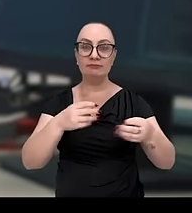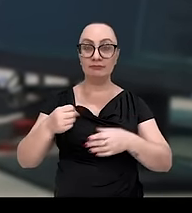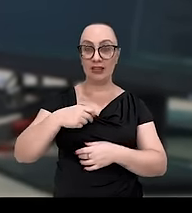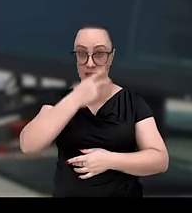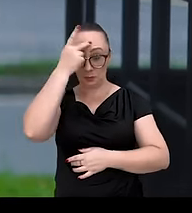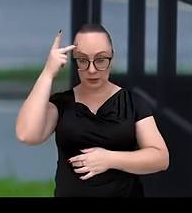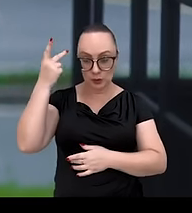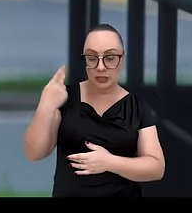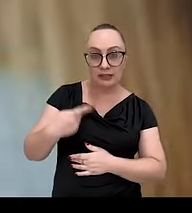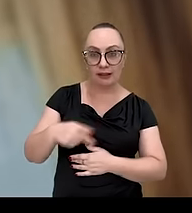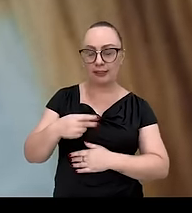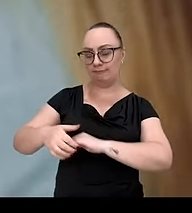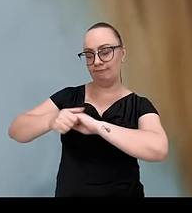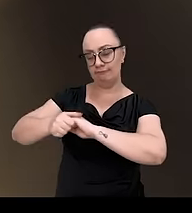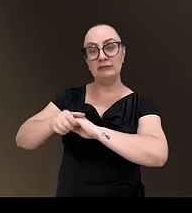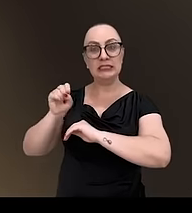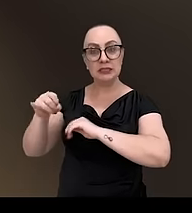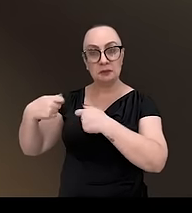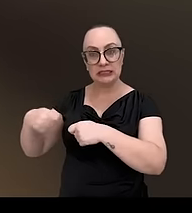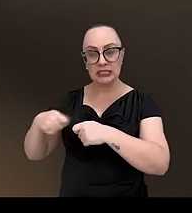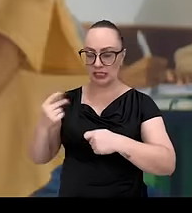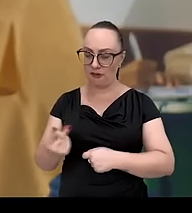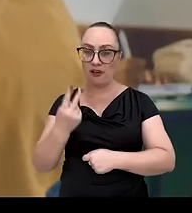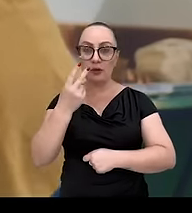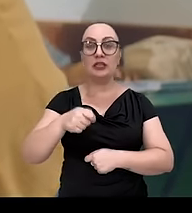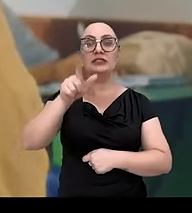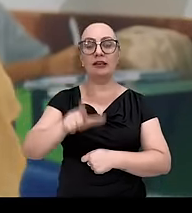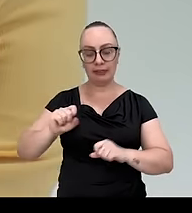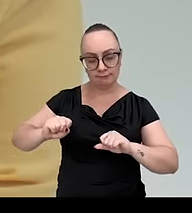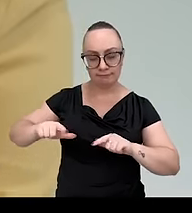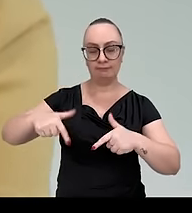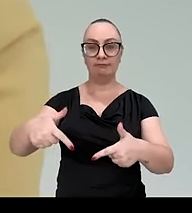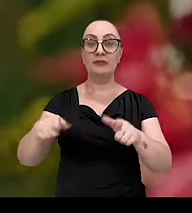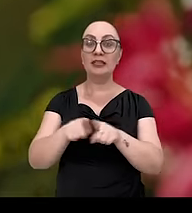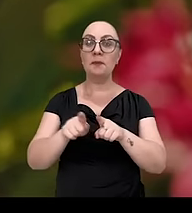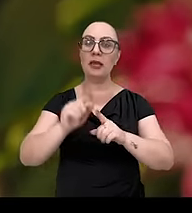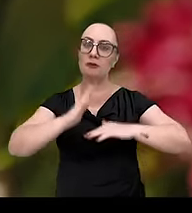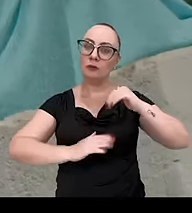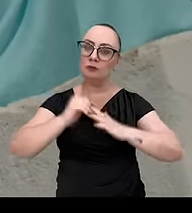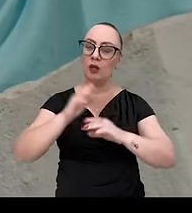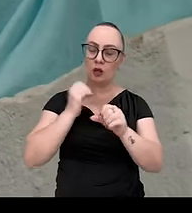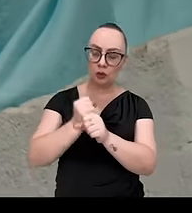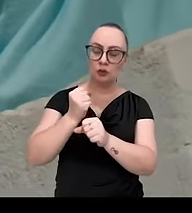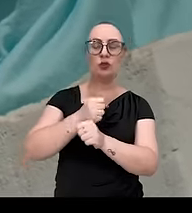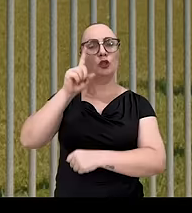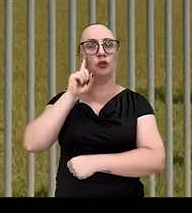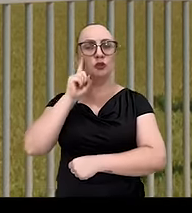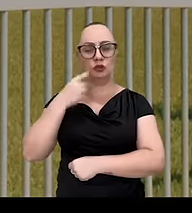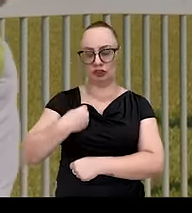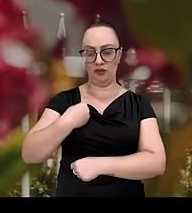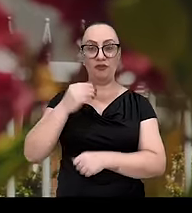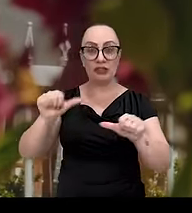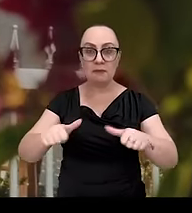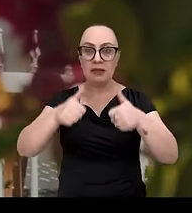inovador. Nossa gente estende a mão a quem precisa, valoriza quem se dedica e constrói todos os dias uma